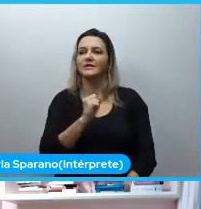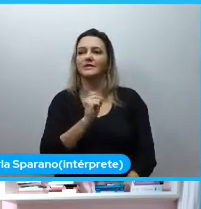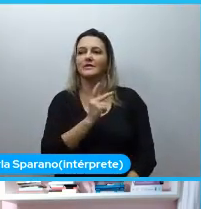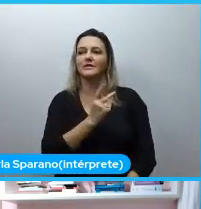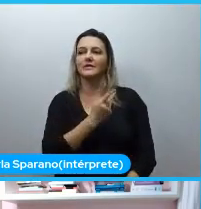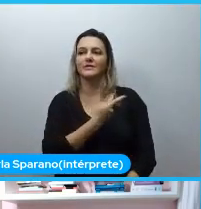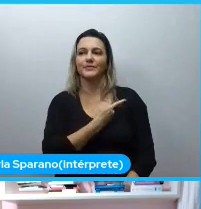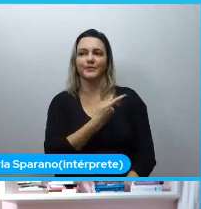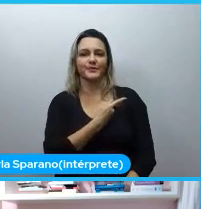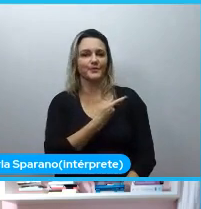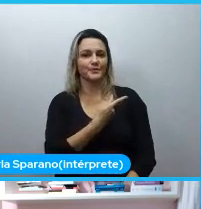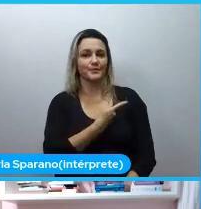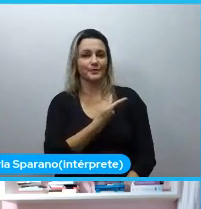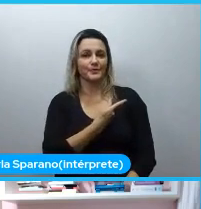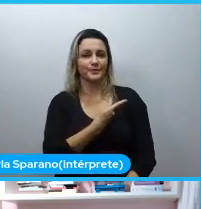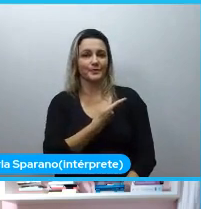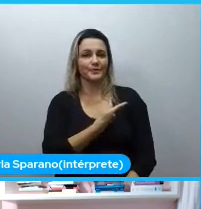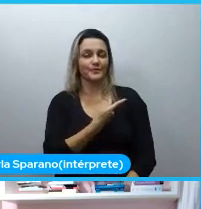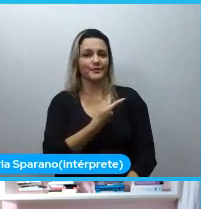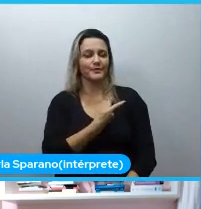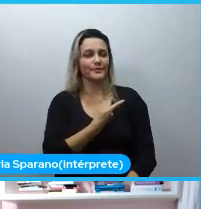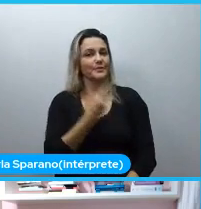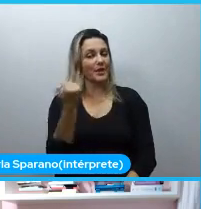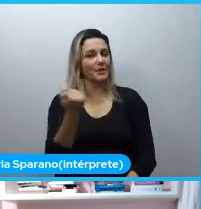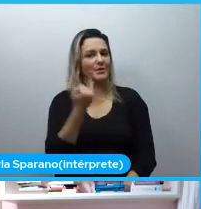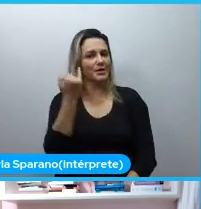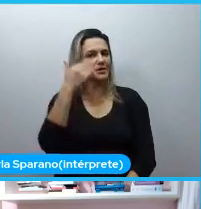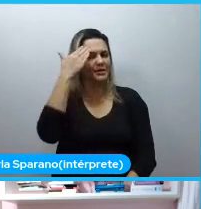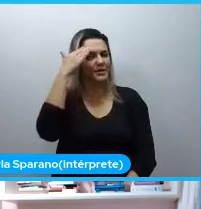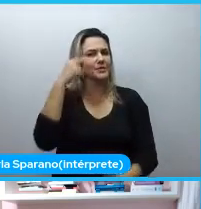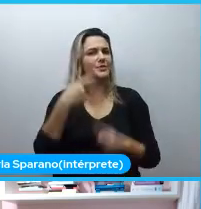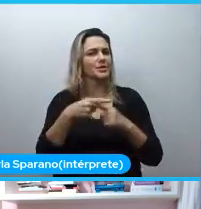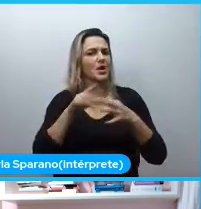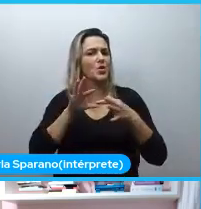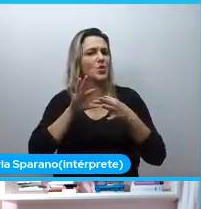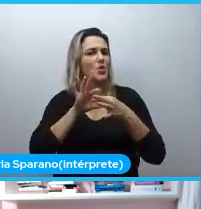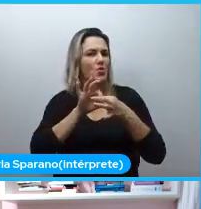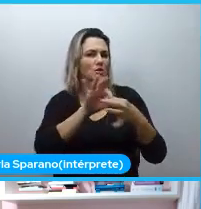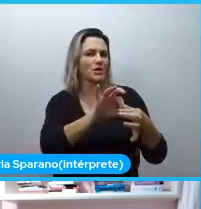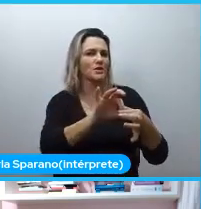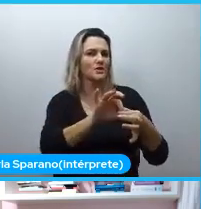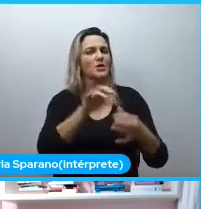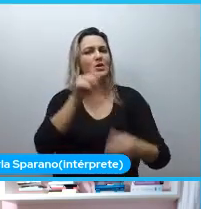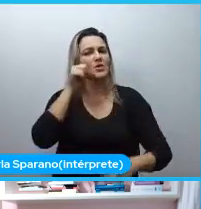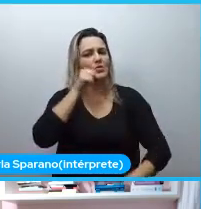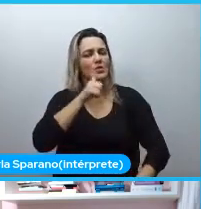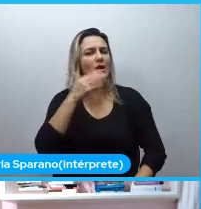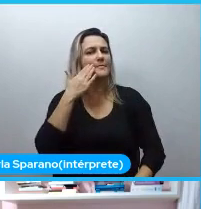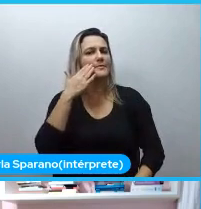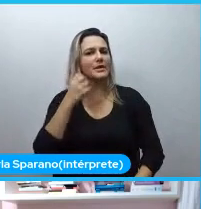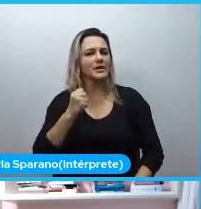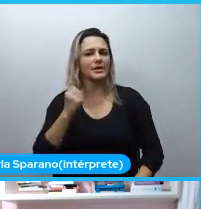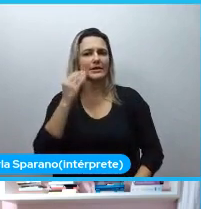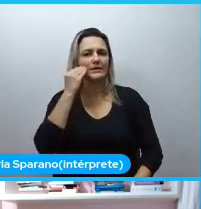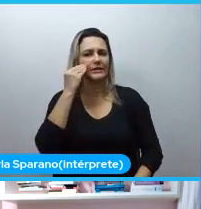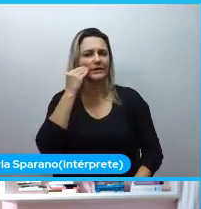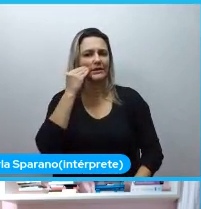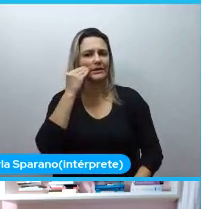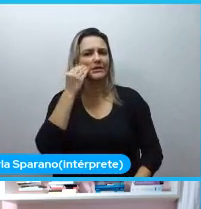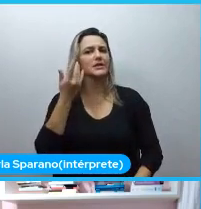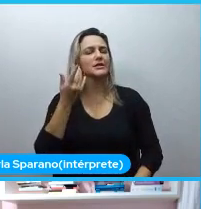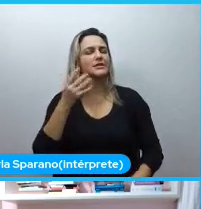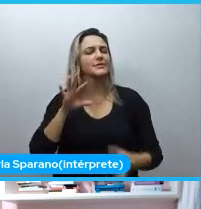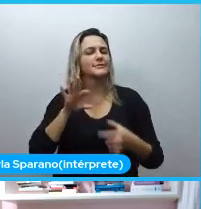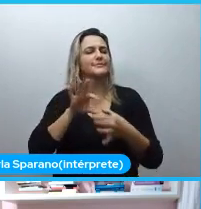interessante a gente entender isso para contextualizar. Porque era um grupo de mulheres brancas tentando se identificar. E eu acho que isso traz muitas